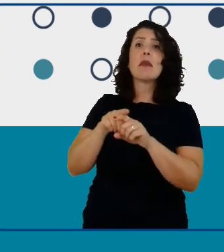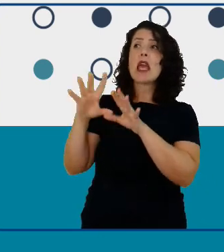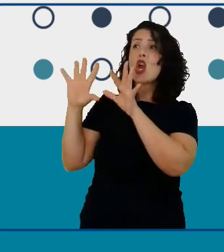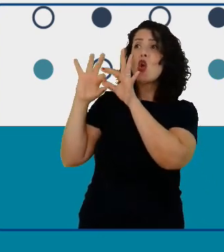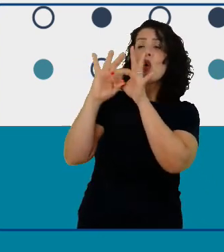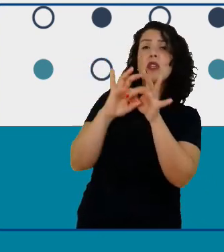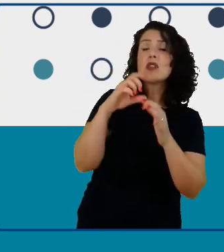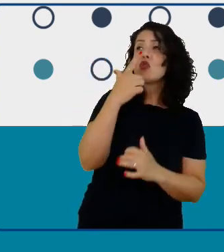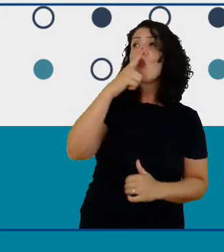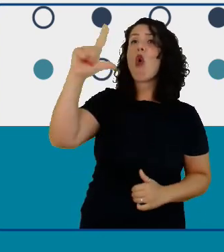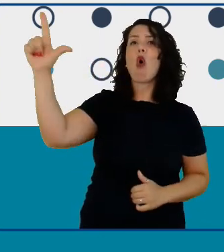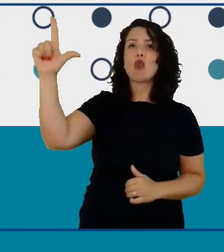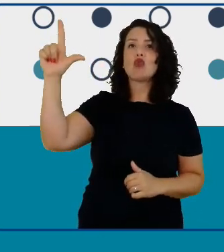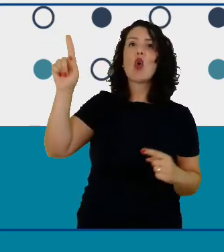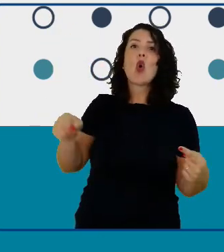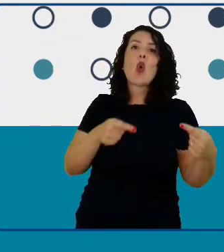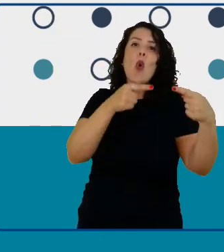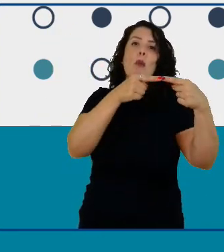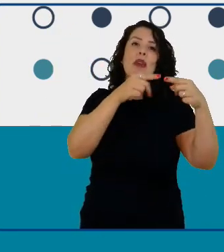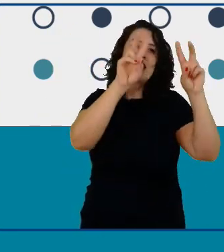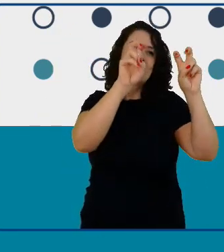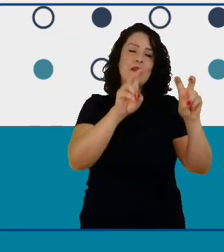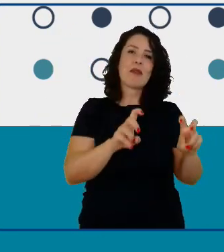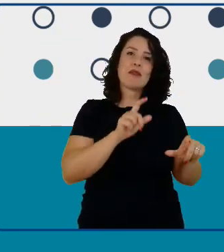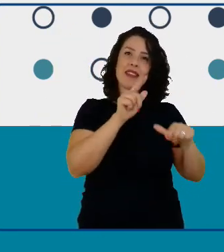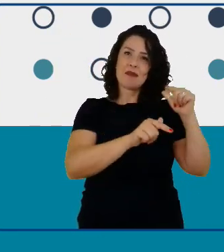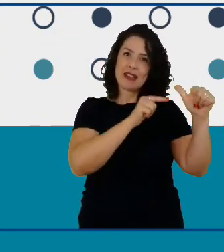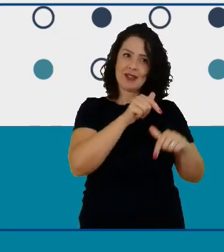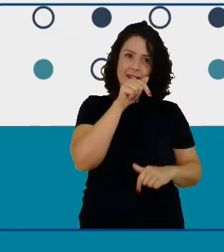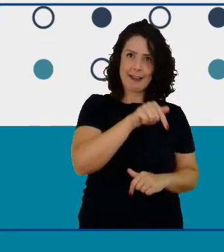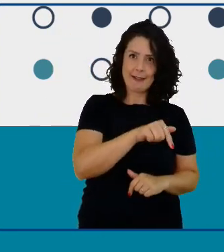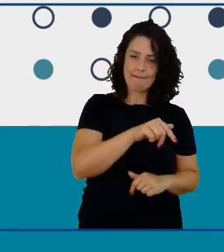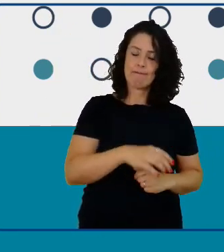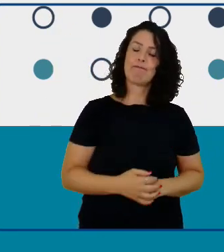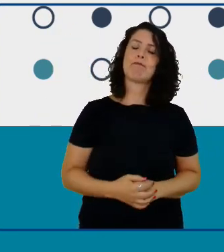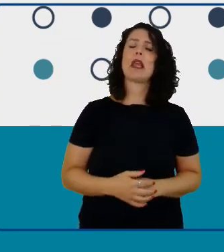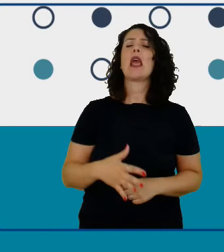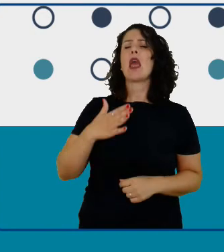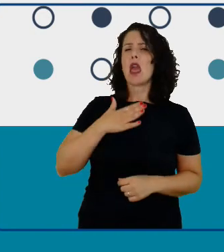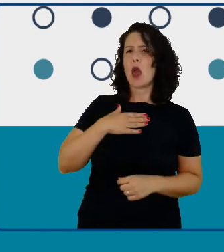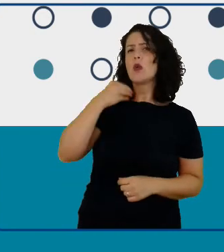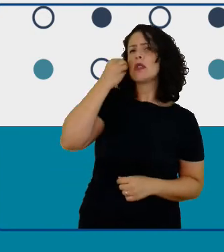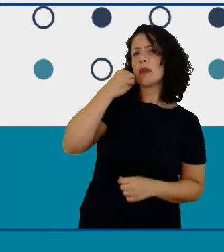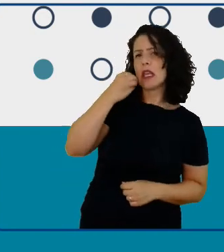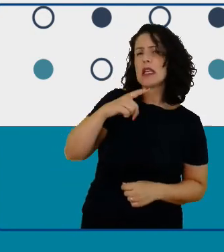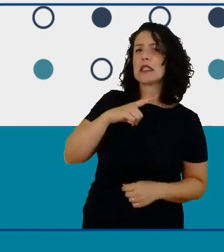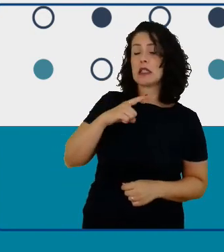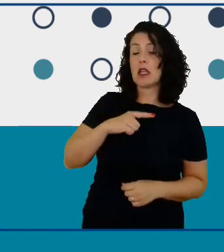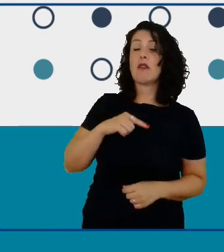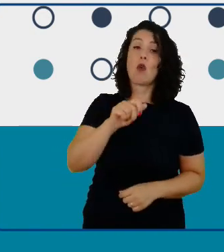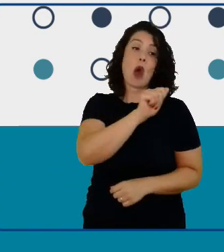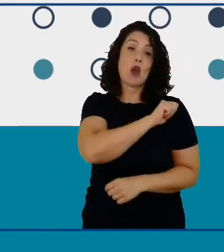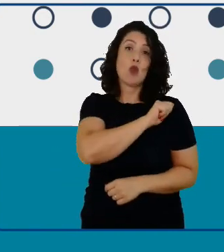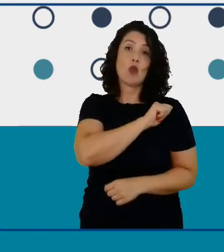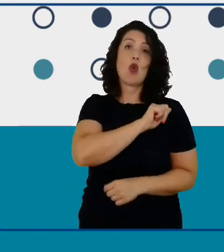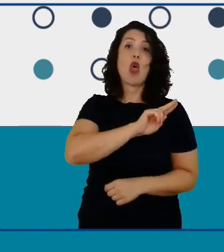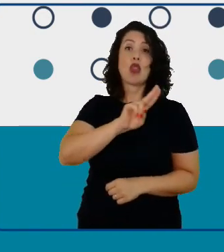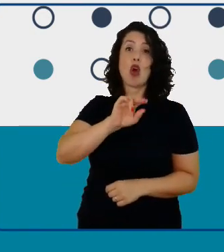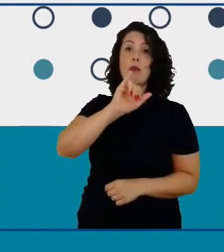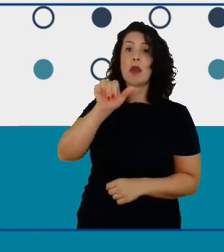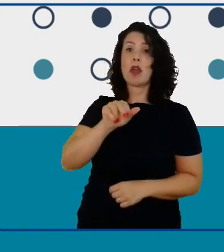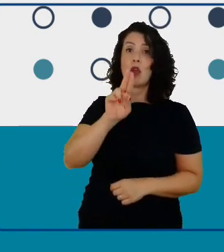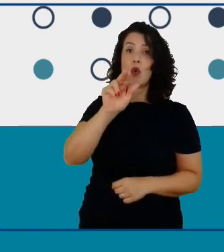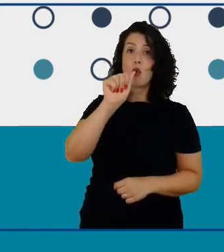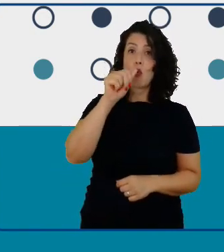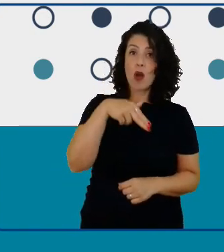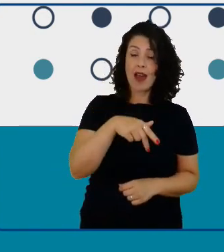nessa experiência que eu tive teve um aluno que é o Juan o Juan ele é do México